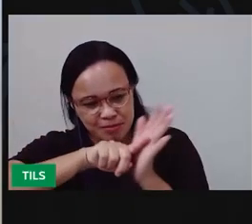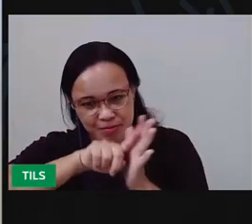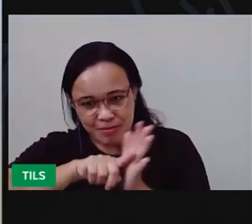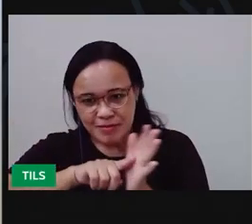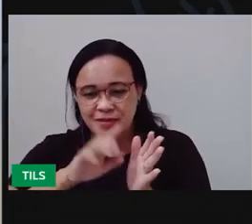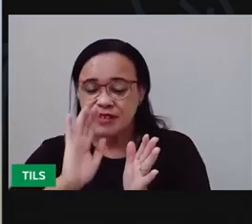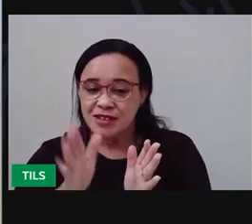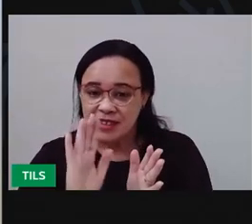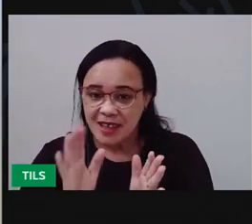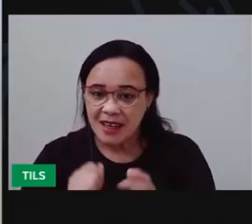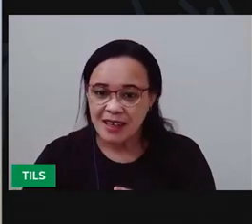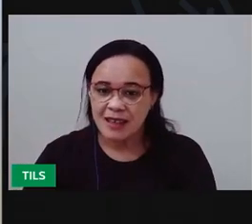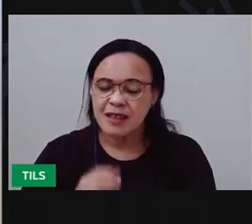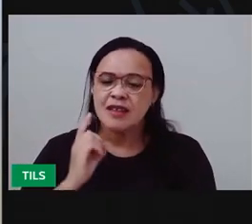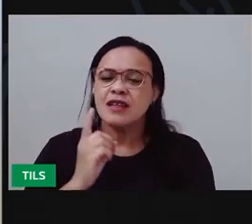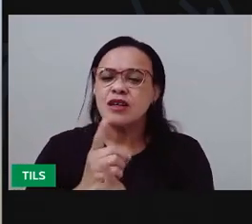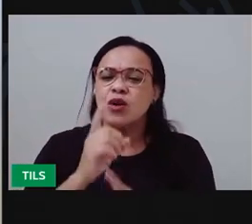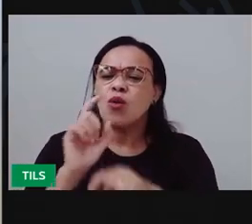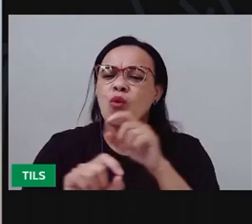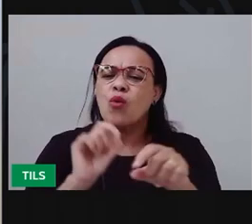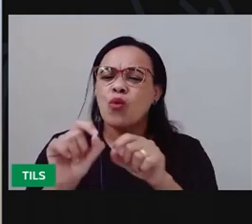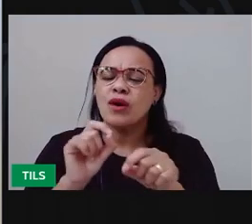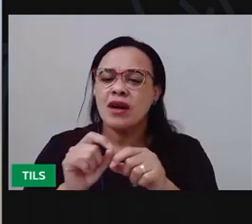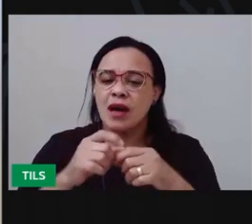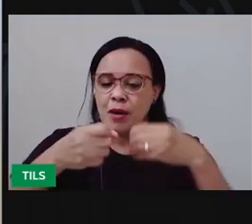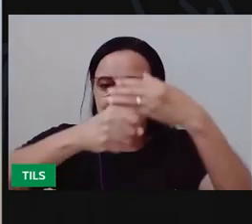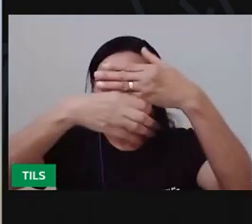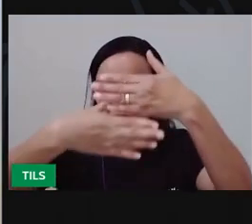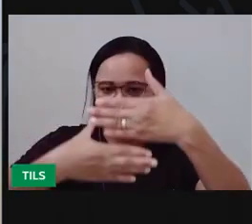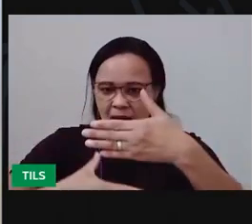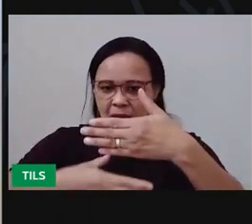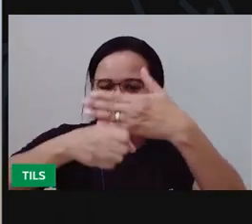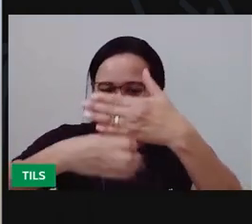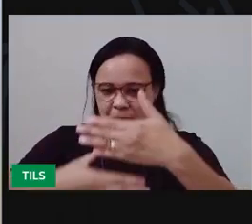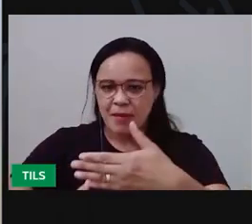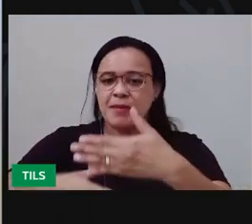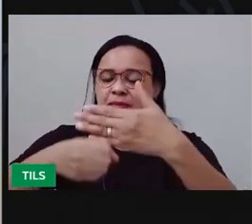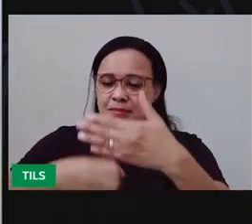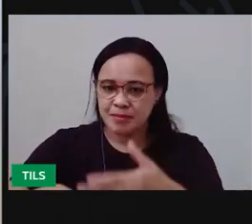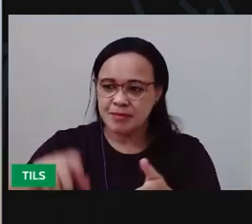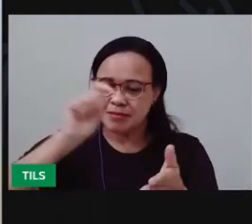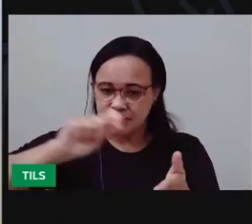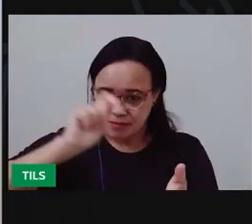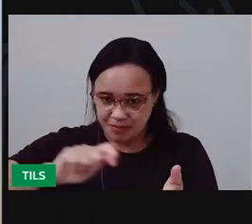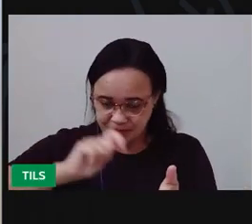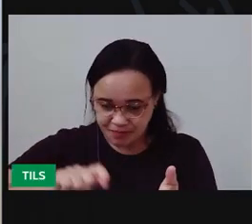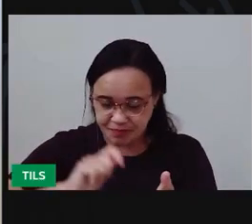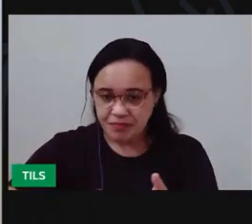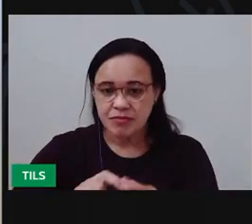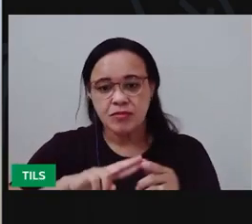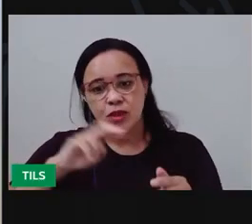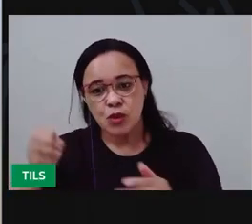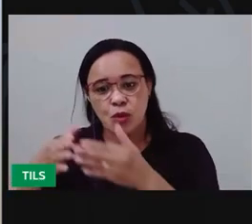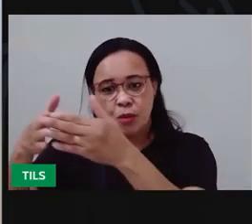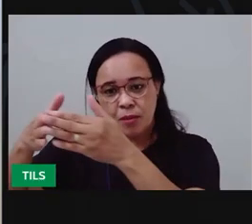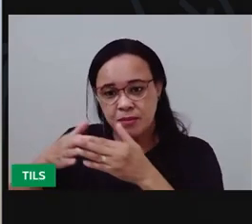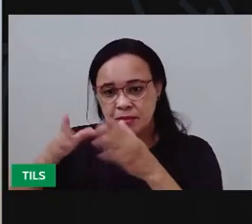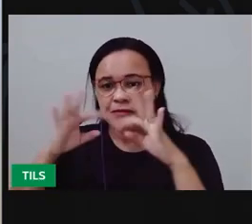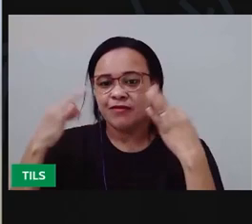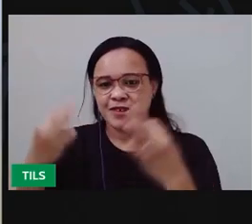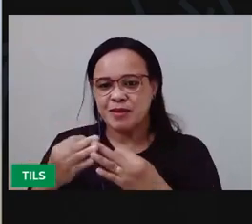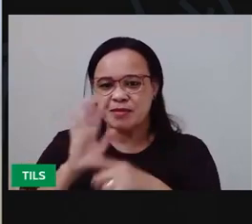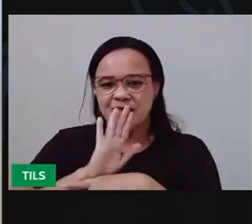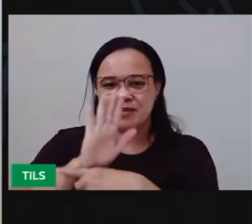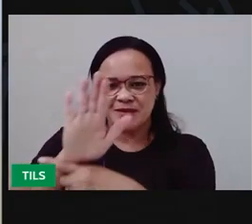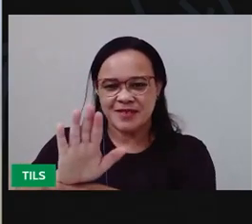Conta para mim, escreva aí no chat. Se você ainda não sabe escrever sozinho, peça ajuda para algum familiar te